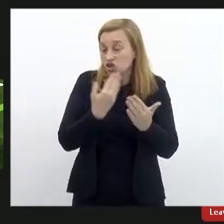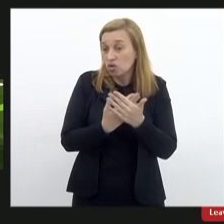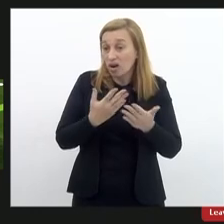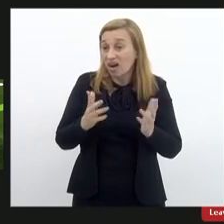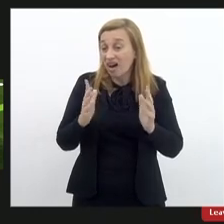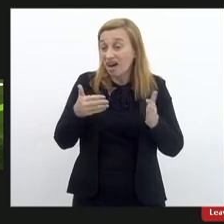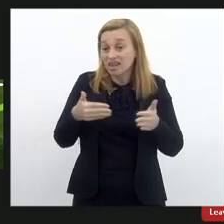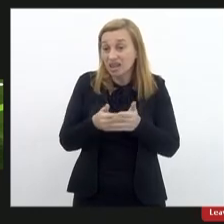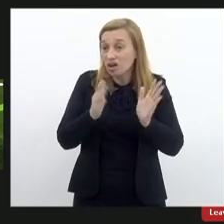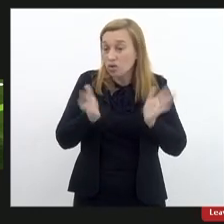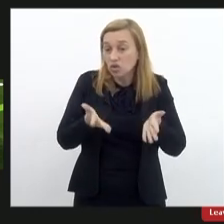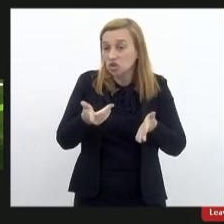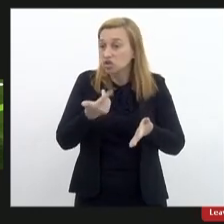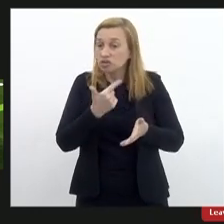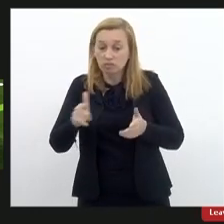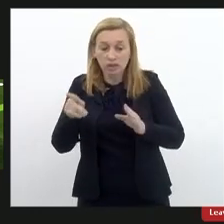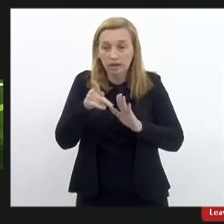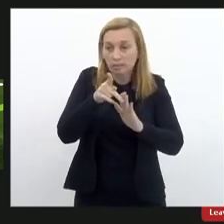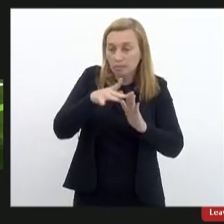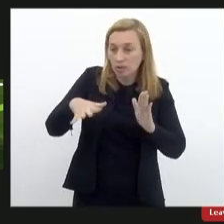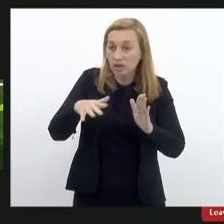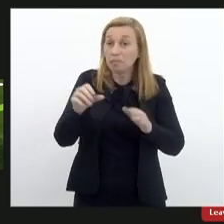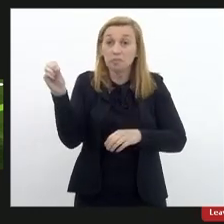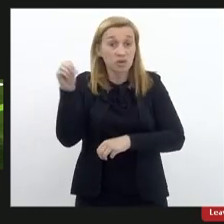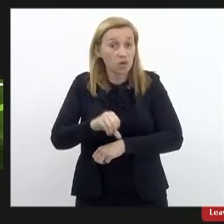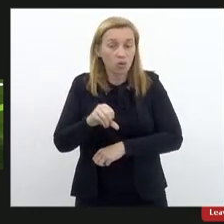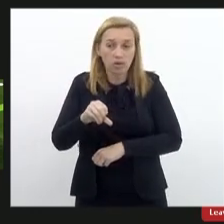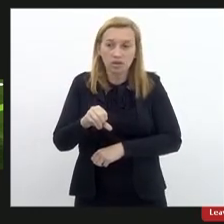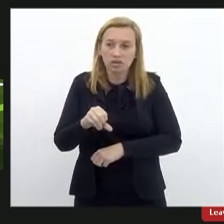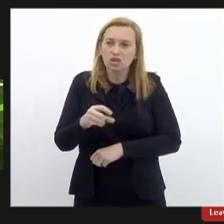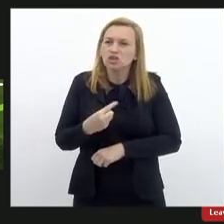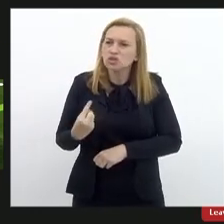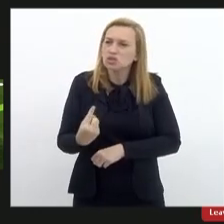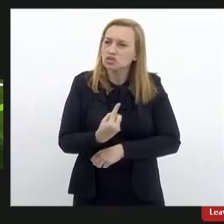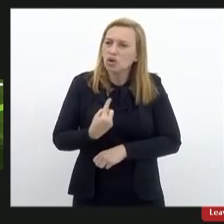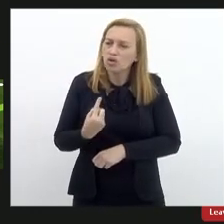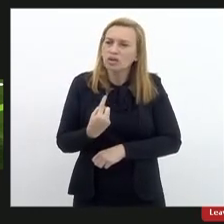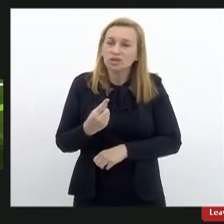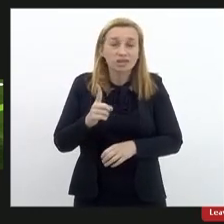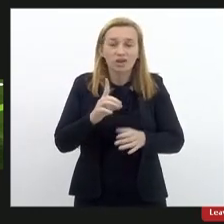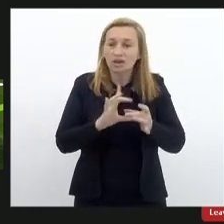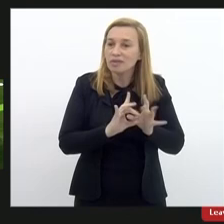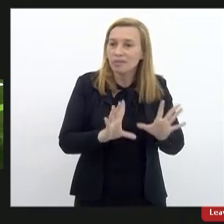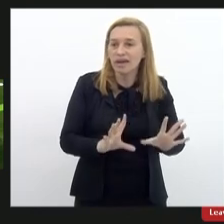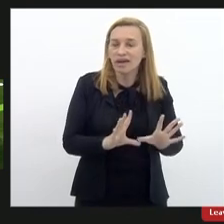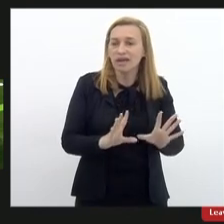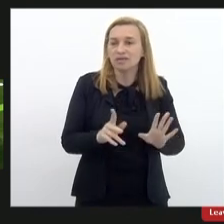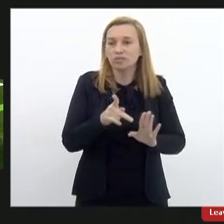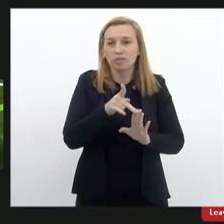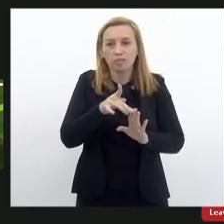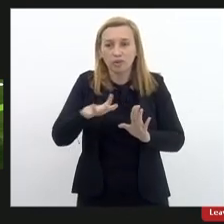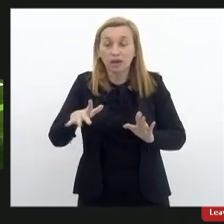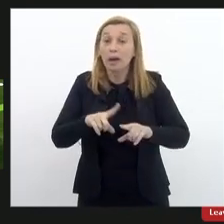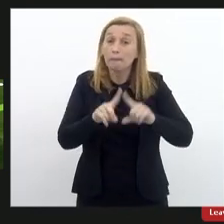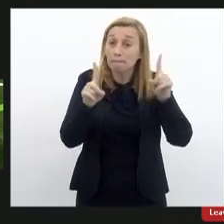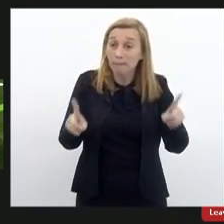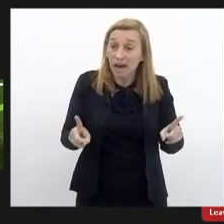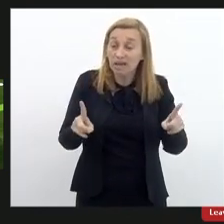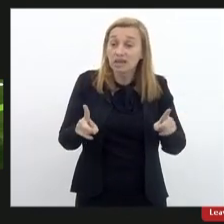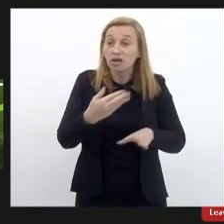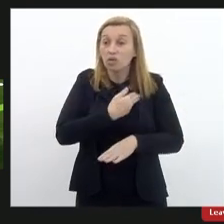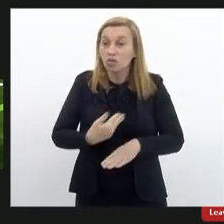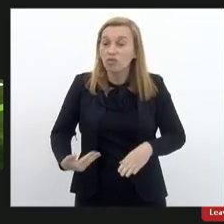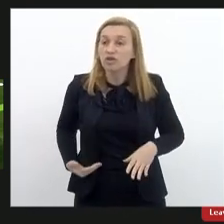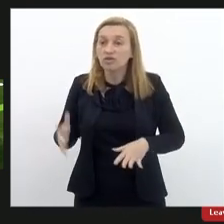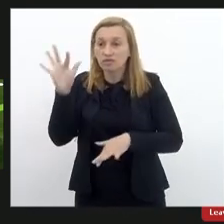situação que não tem portaria. Pior ainda, nós não autorizamos com as portarias, mas o governo